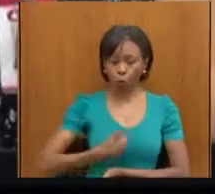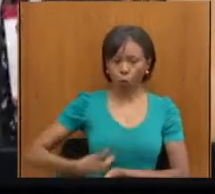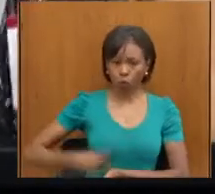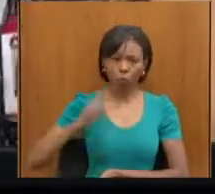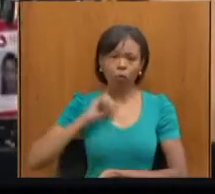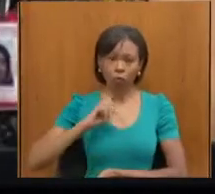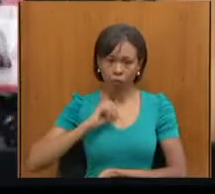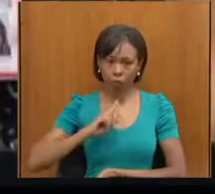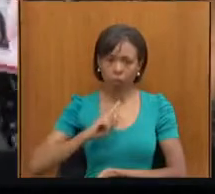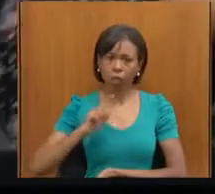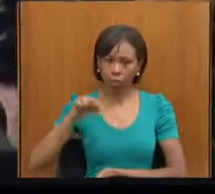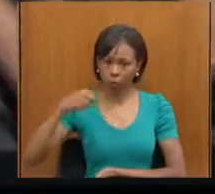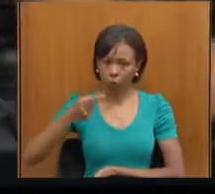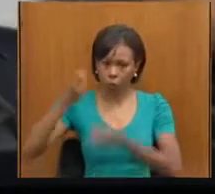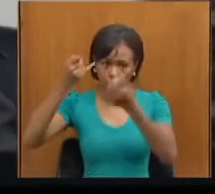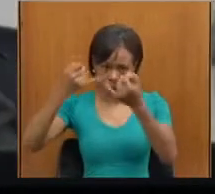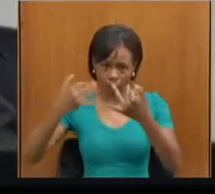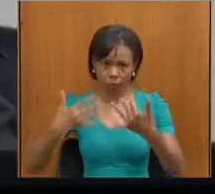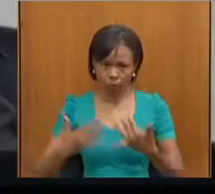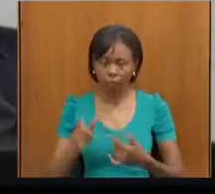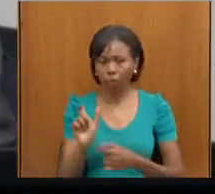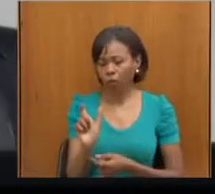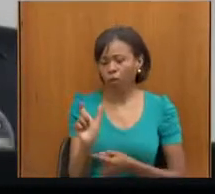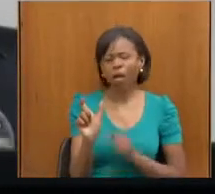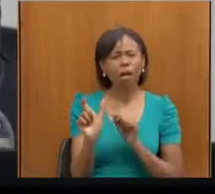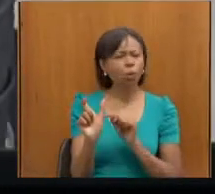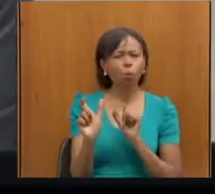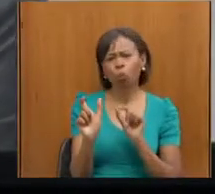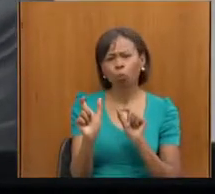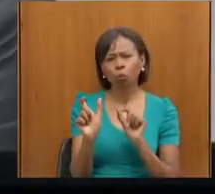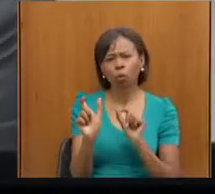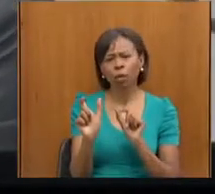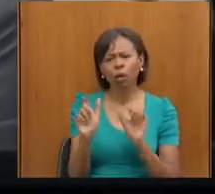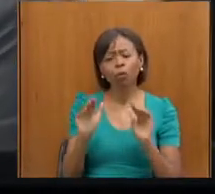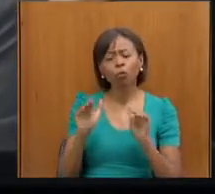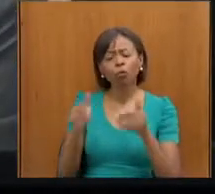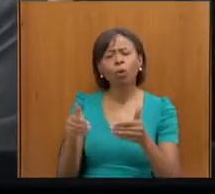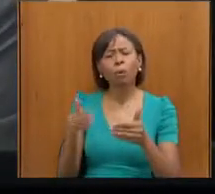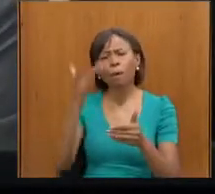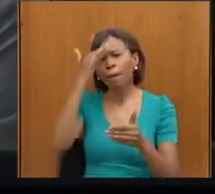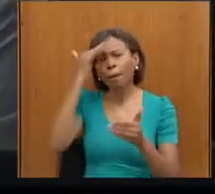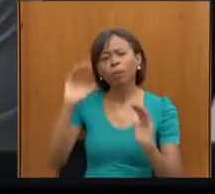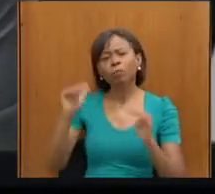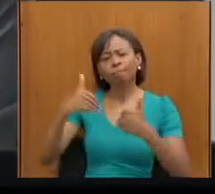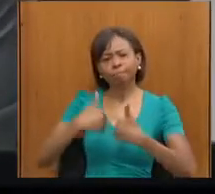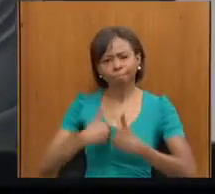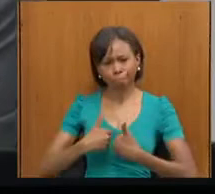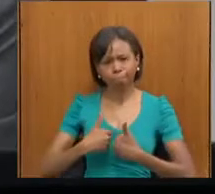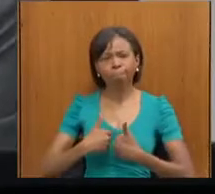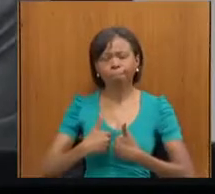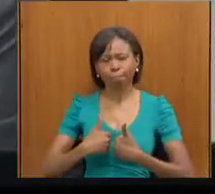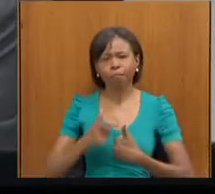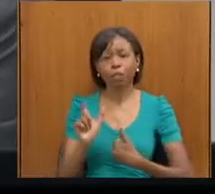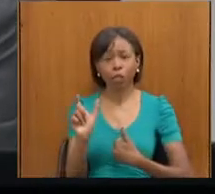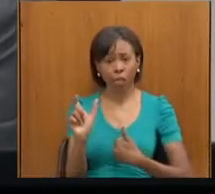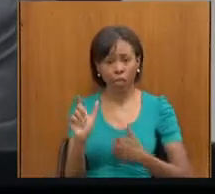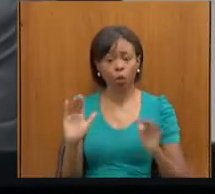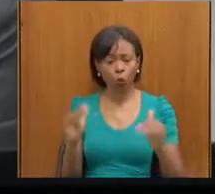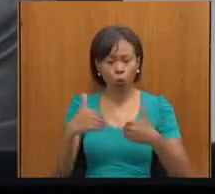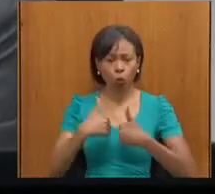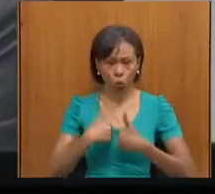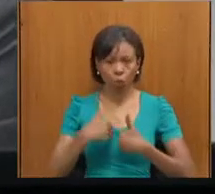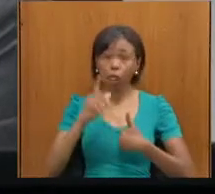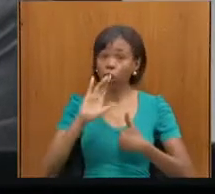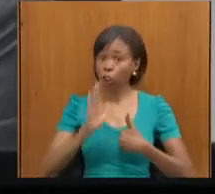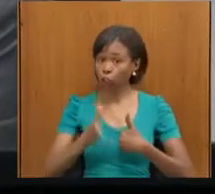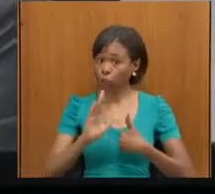sobre isso. Então, essa carteirinha para a pessoa que tem hoje o autismo, ela já é uma lei federal, o